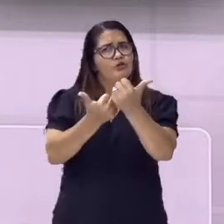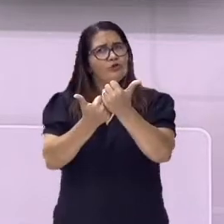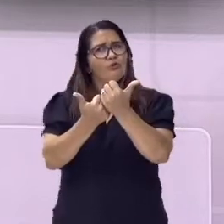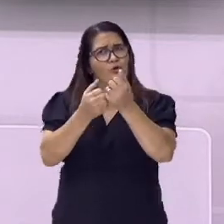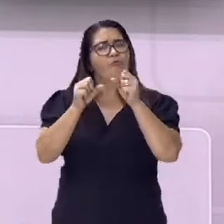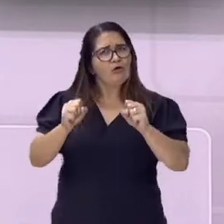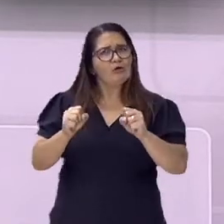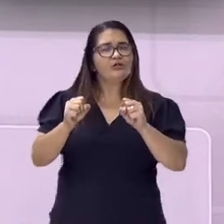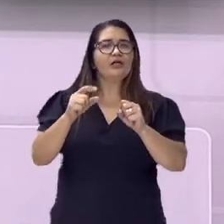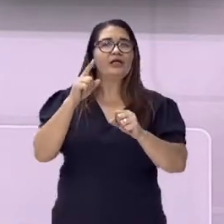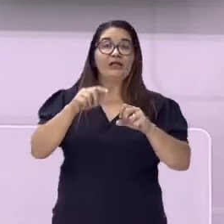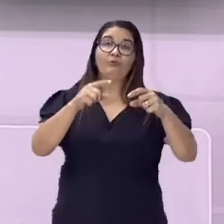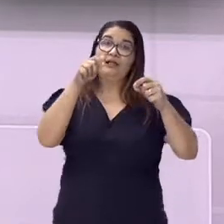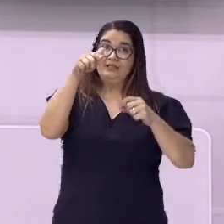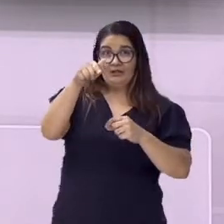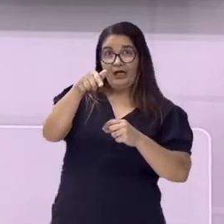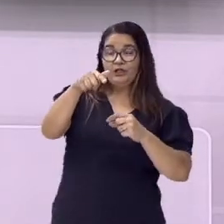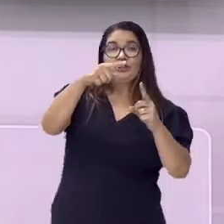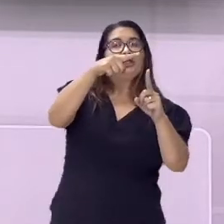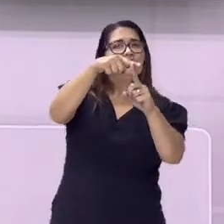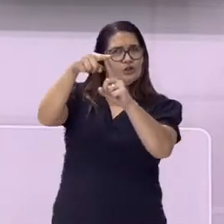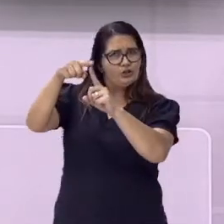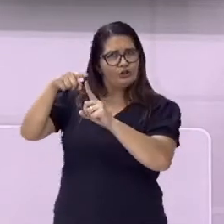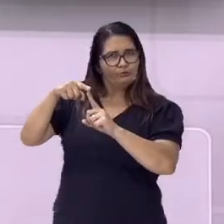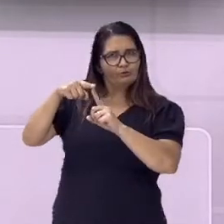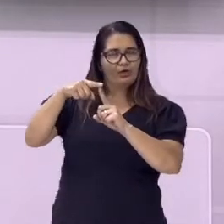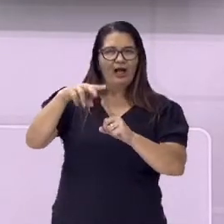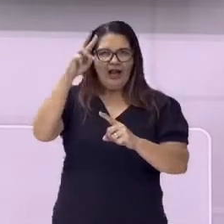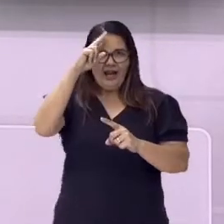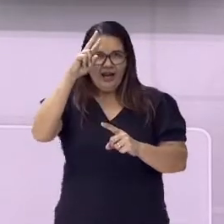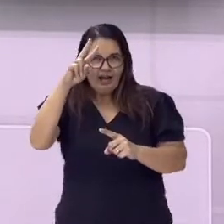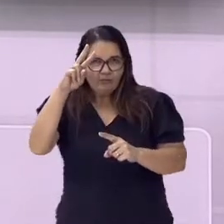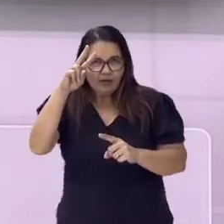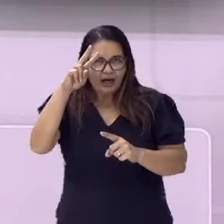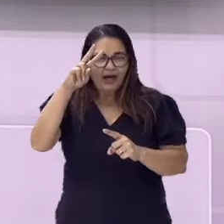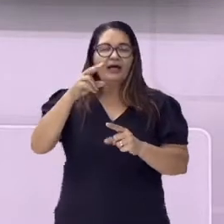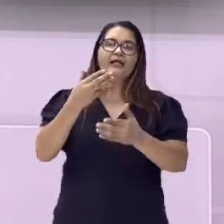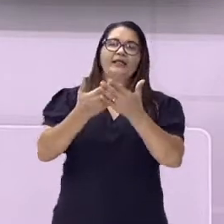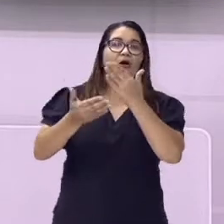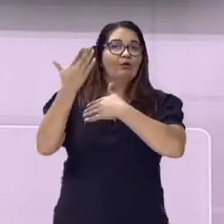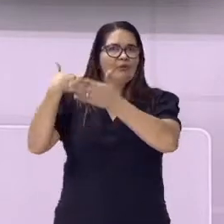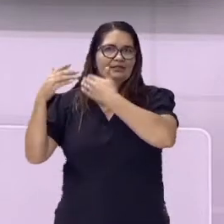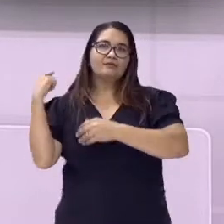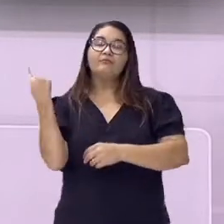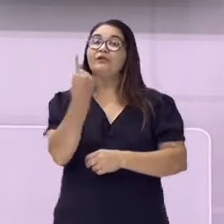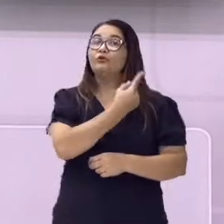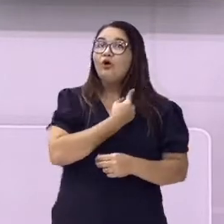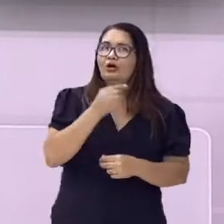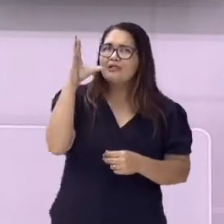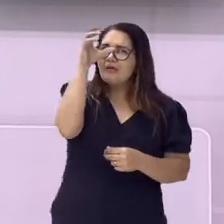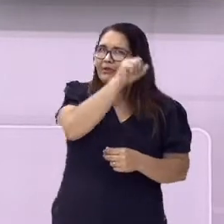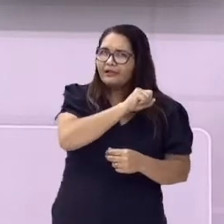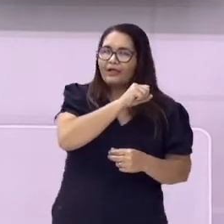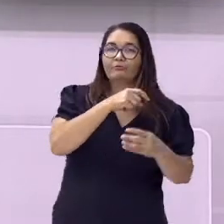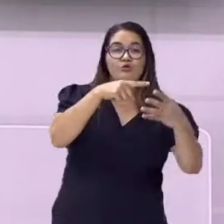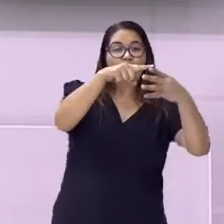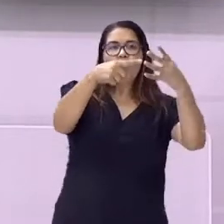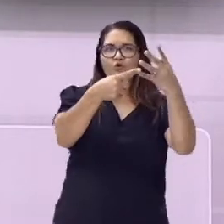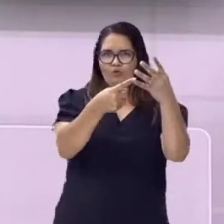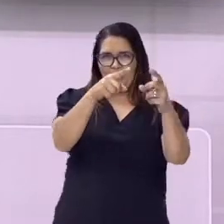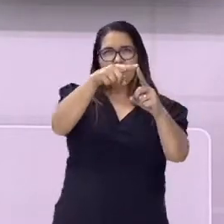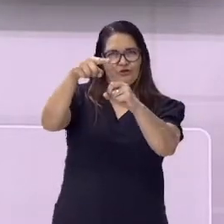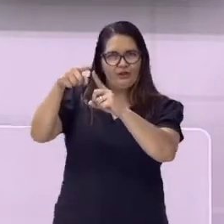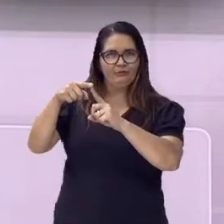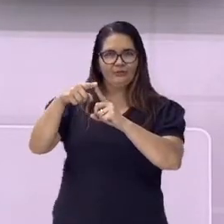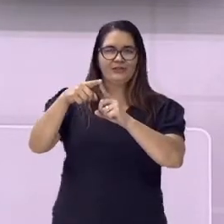classificados em sete tipos. Já trabalhamos quatro deles. Se você perdeu essa aula, corre no nosso canal do YouTube